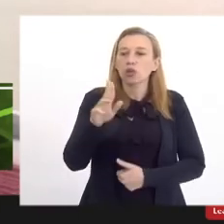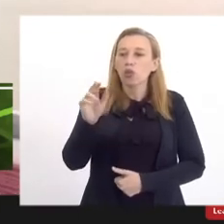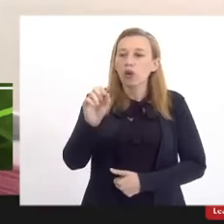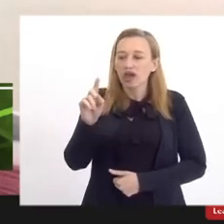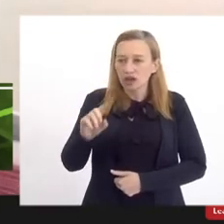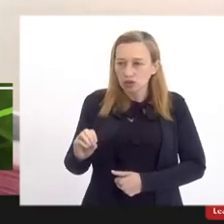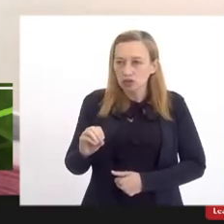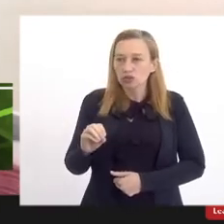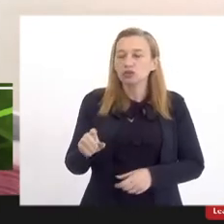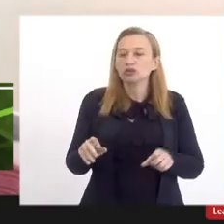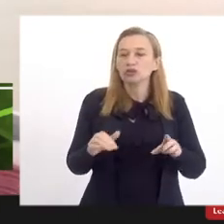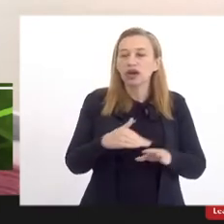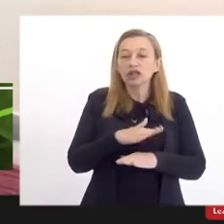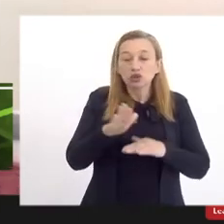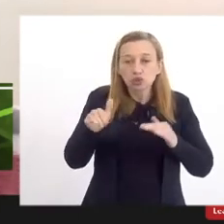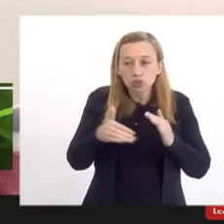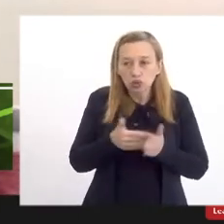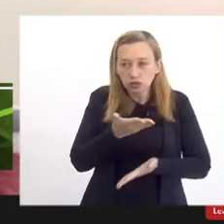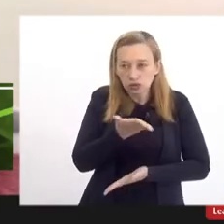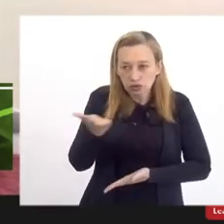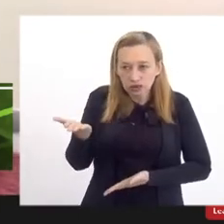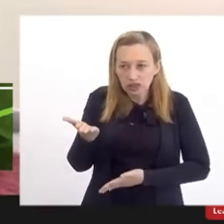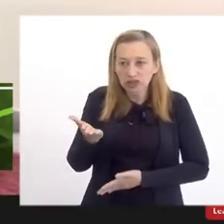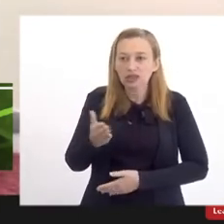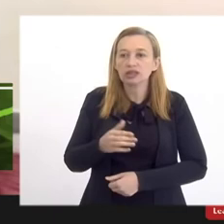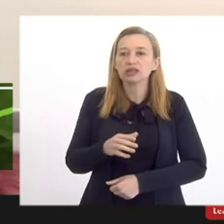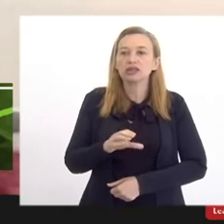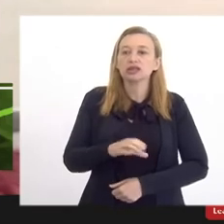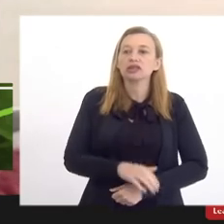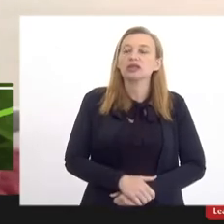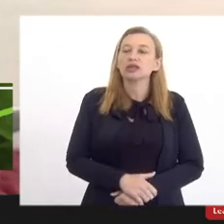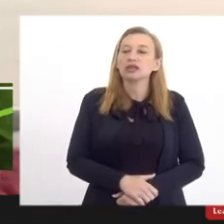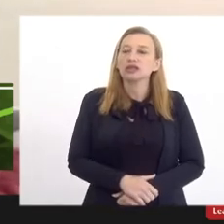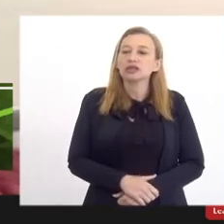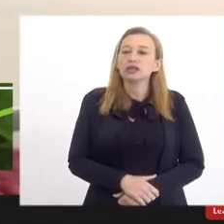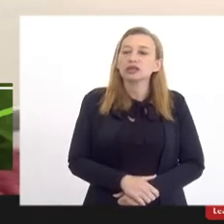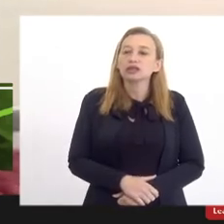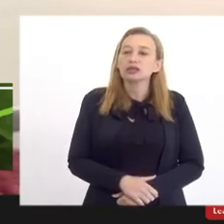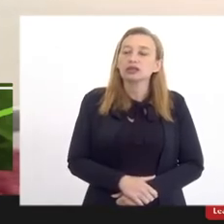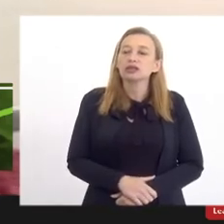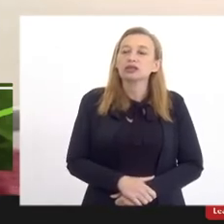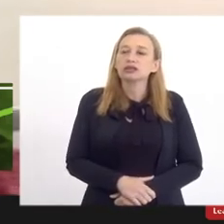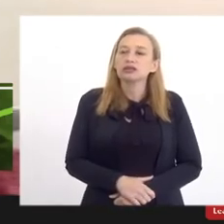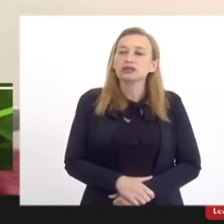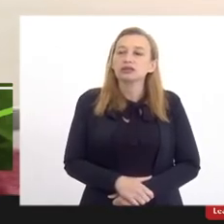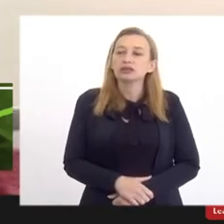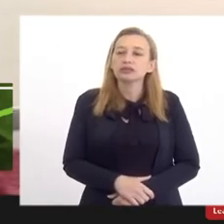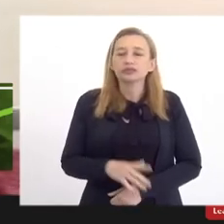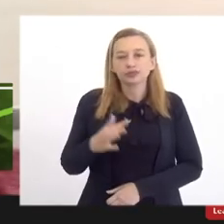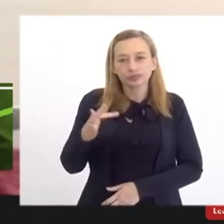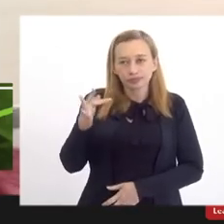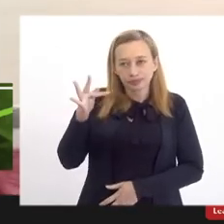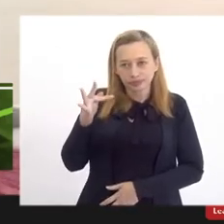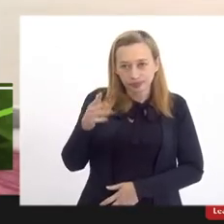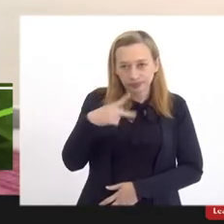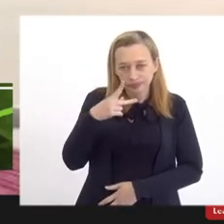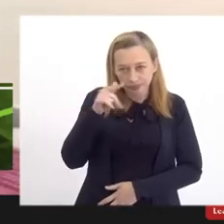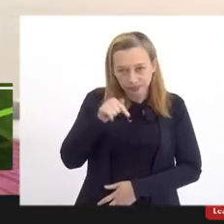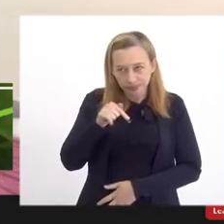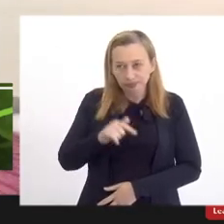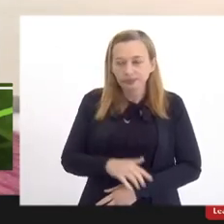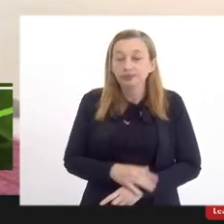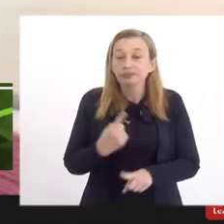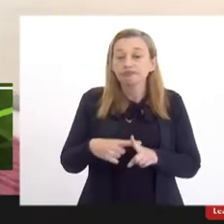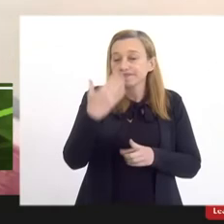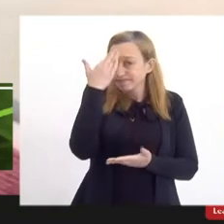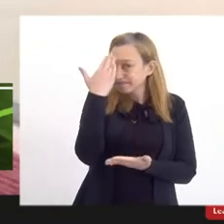Cumprimento aqui a todos, Sinto Perdi, da UDCE. E queria fazer uma breve contribuição aqui, porque